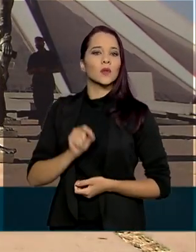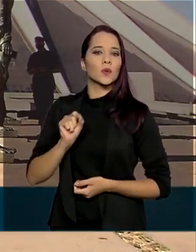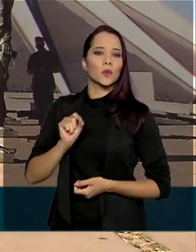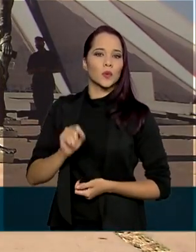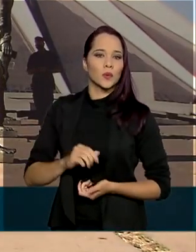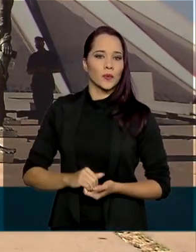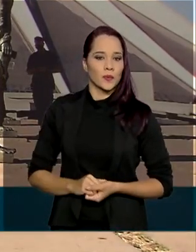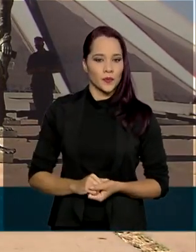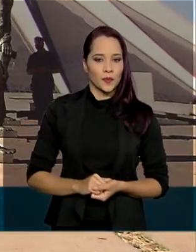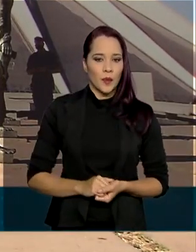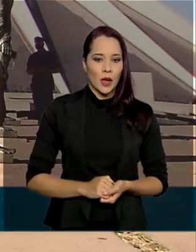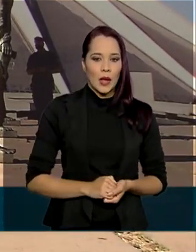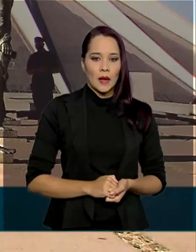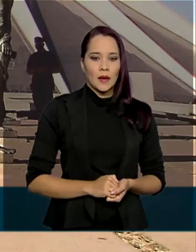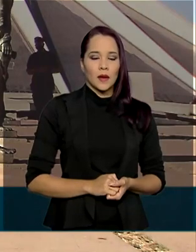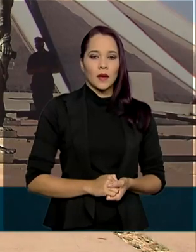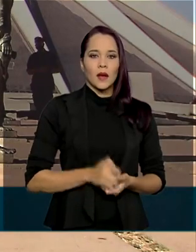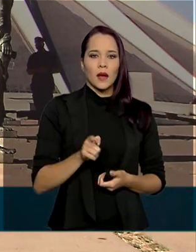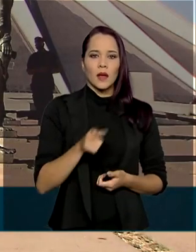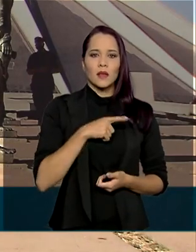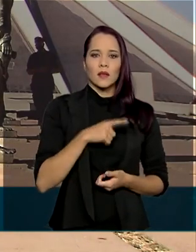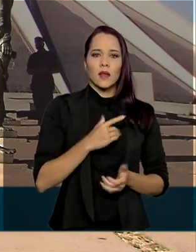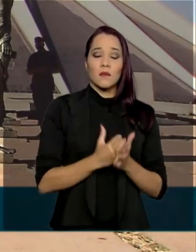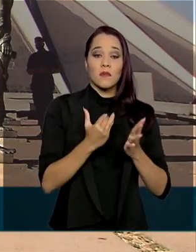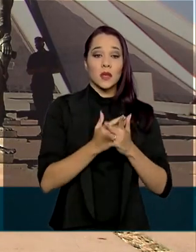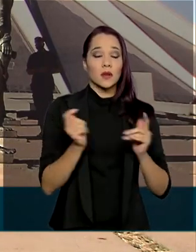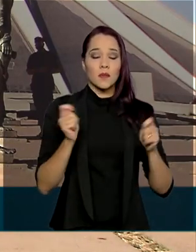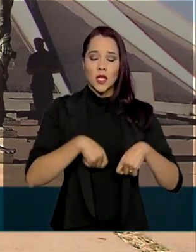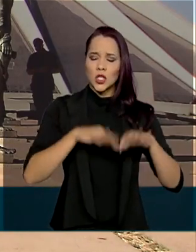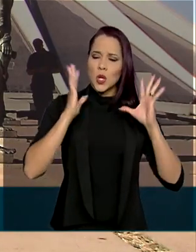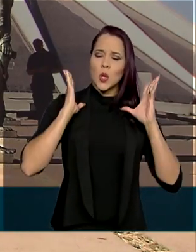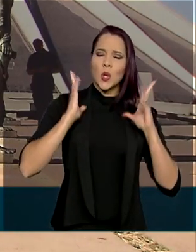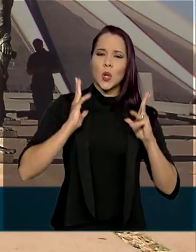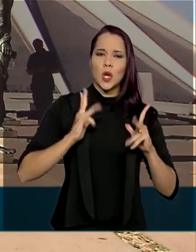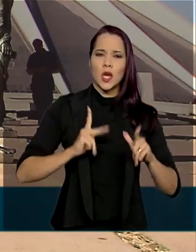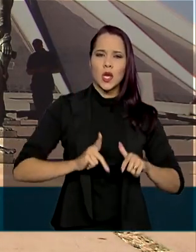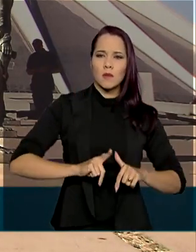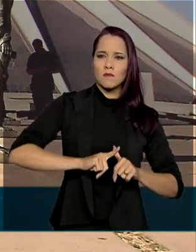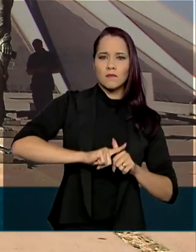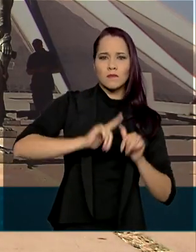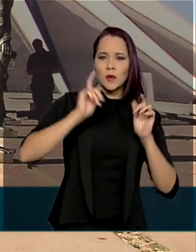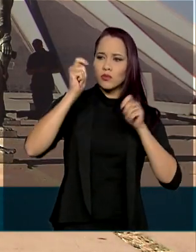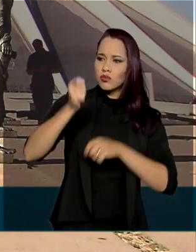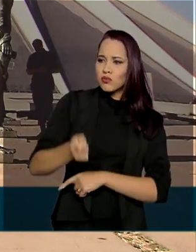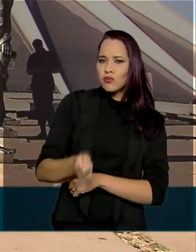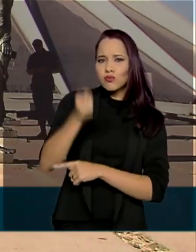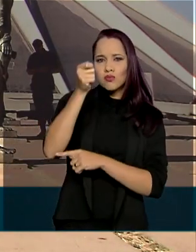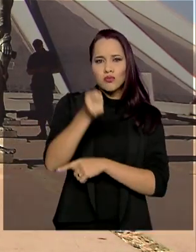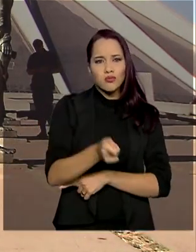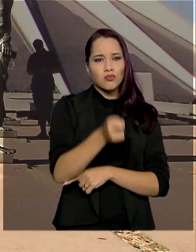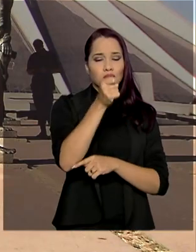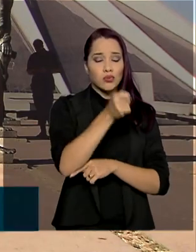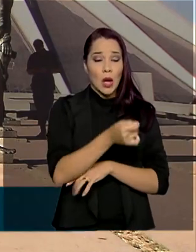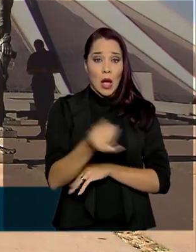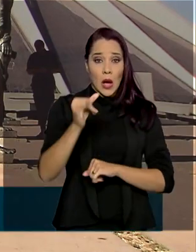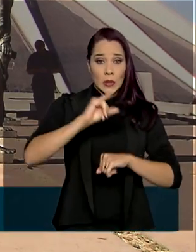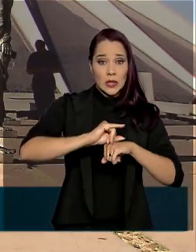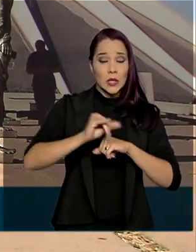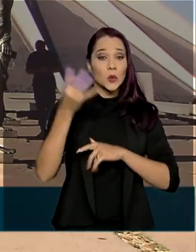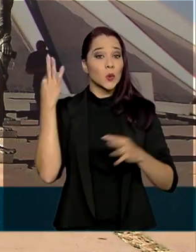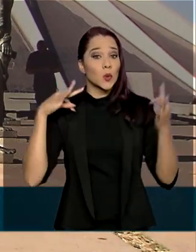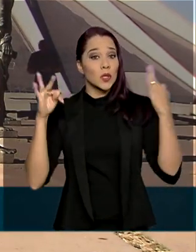uma capacidade de desinfecção aos pontos turísticos de Brasília,